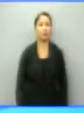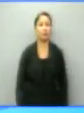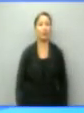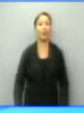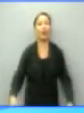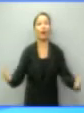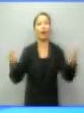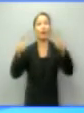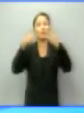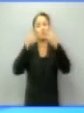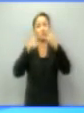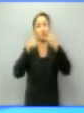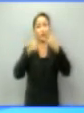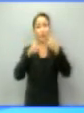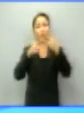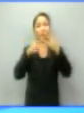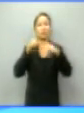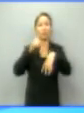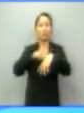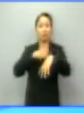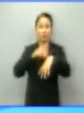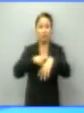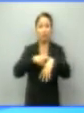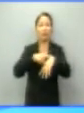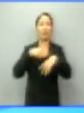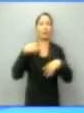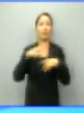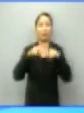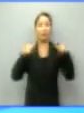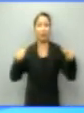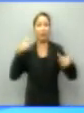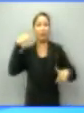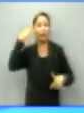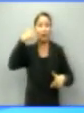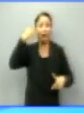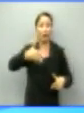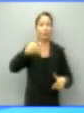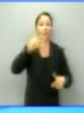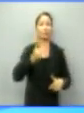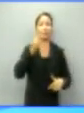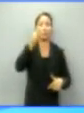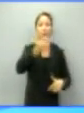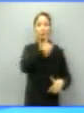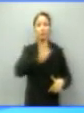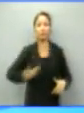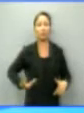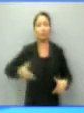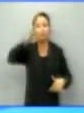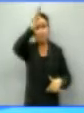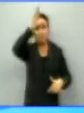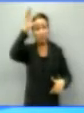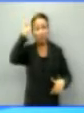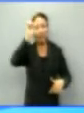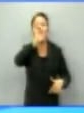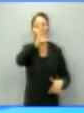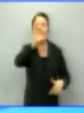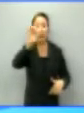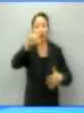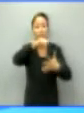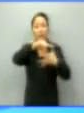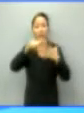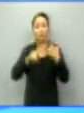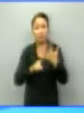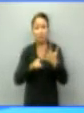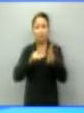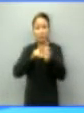Neste terceiro bloco do segundo grande debate entre os candidatos ao governo de Mato Grosso, cada candidato terá direito a